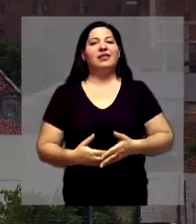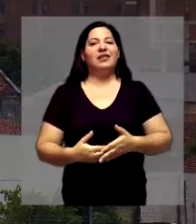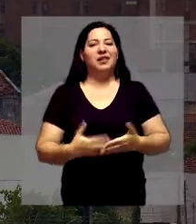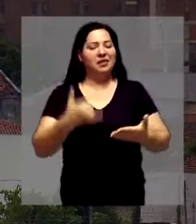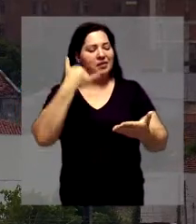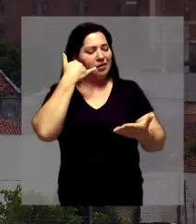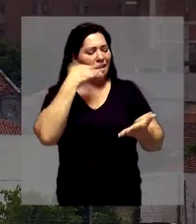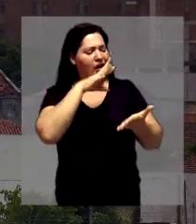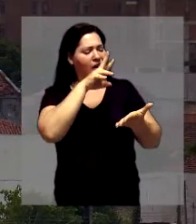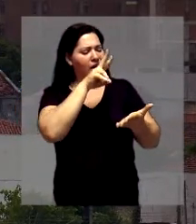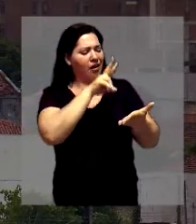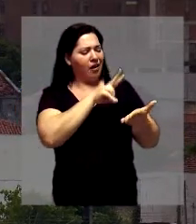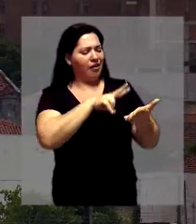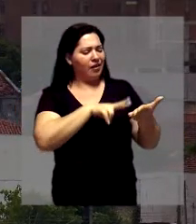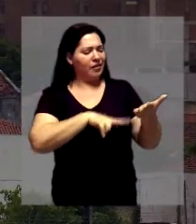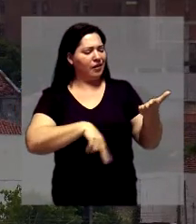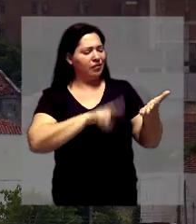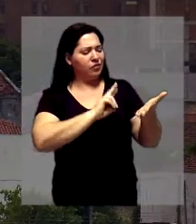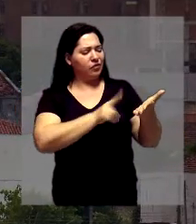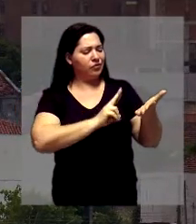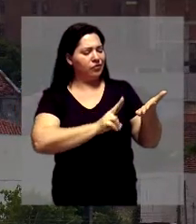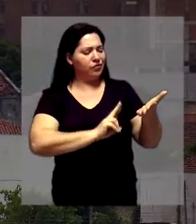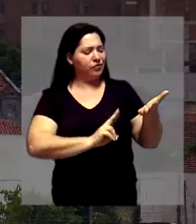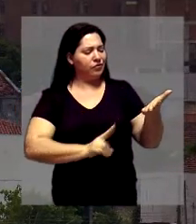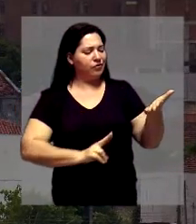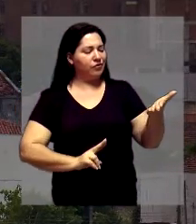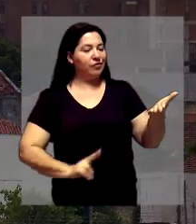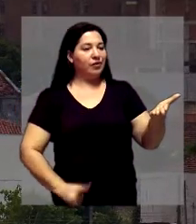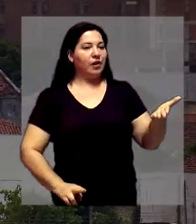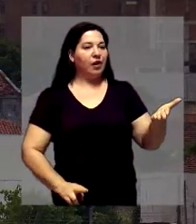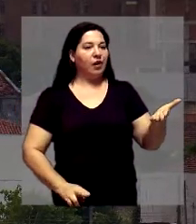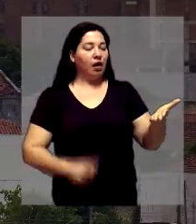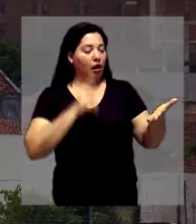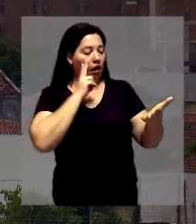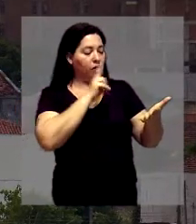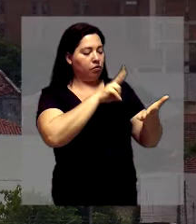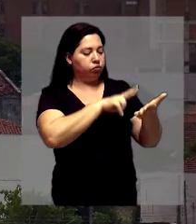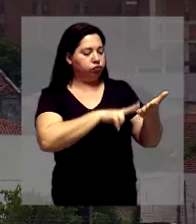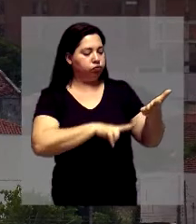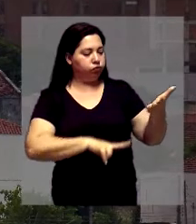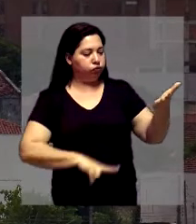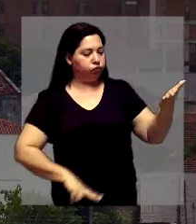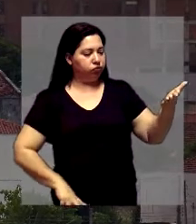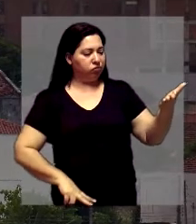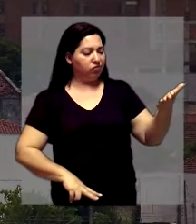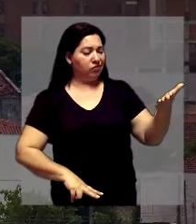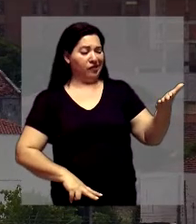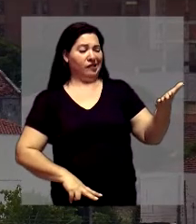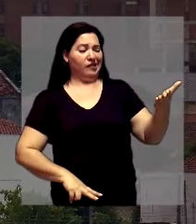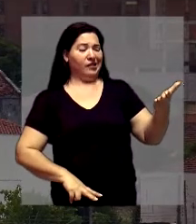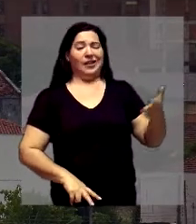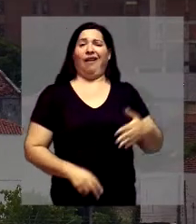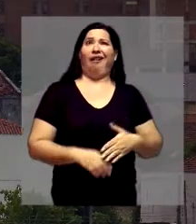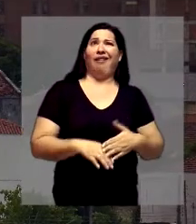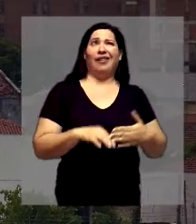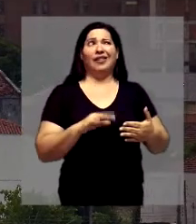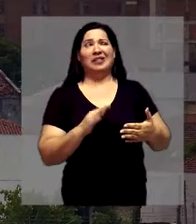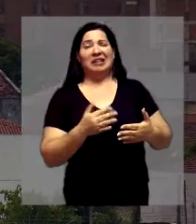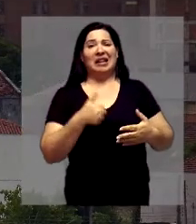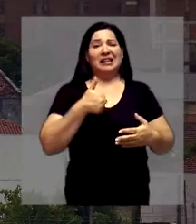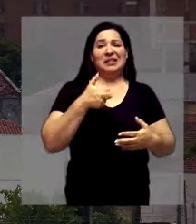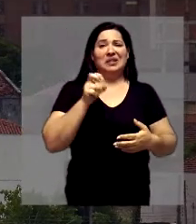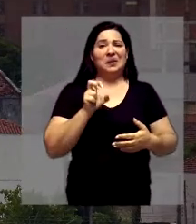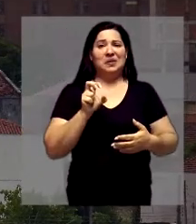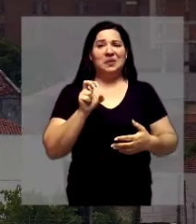vai olhando, vai nomeando. A hora que você conta é complicado. Num passe de 150 pessoas. Eu falo, nossa, gente,